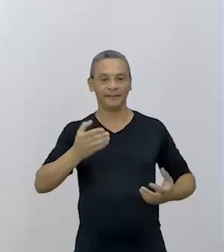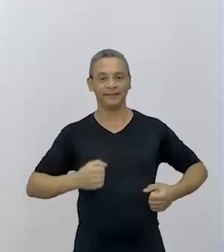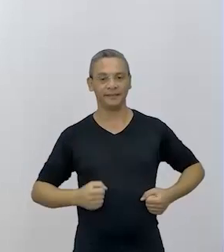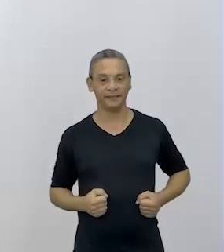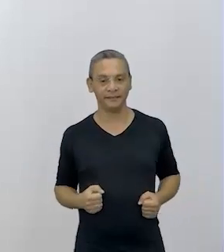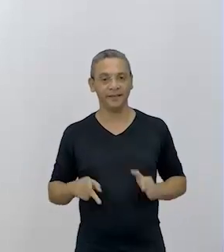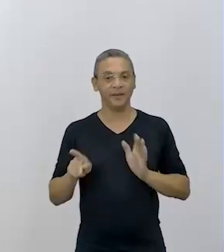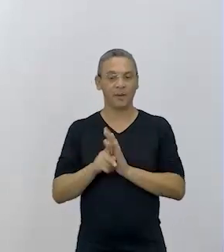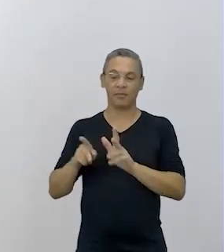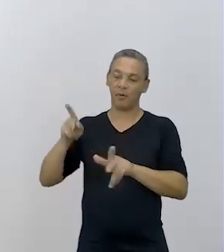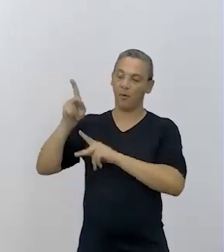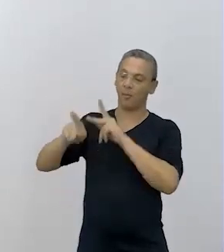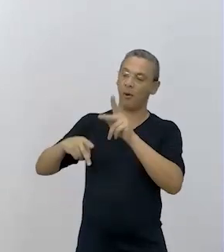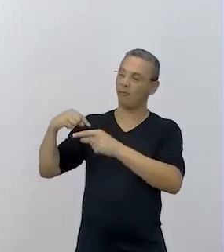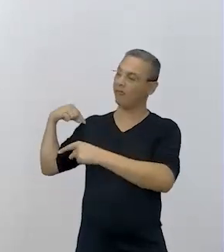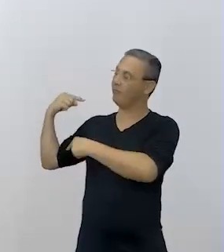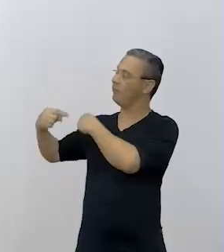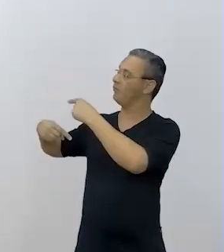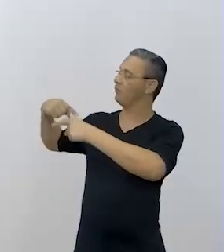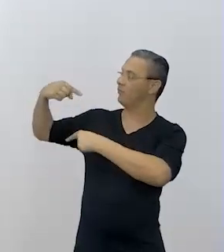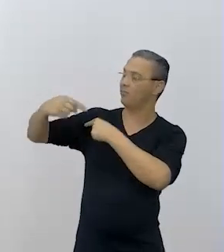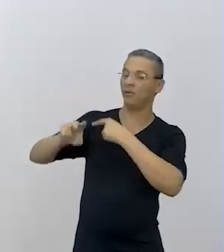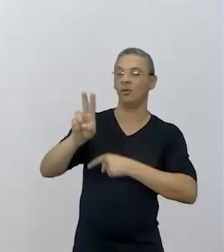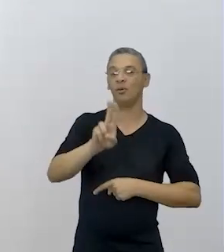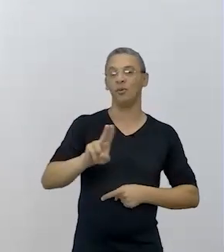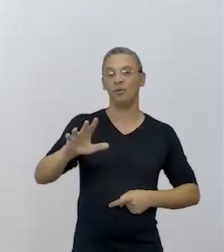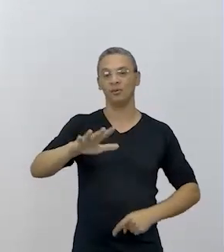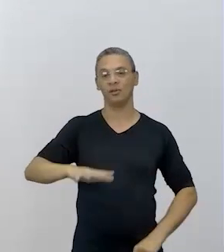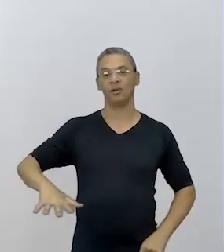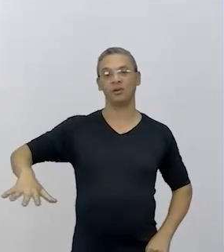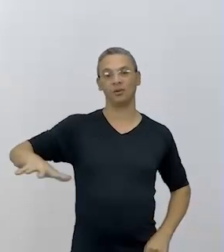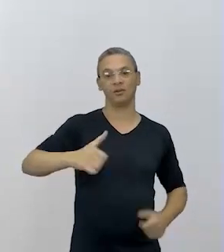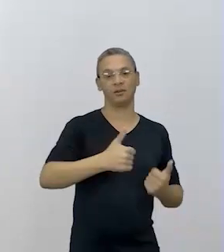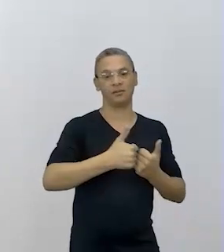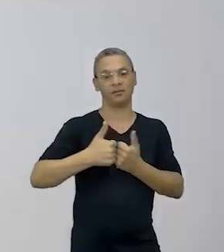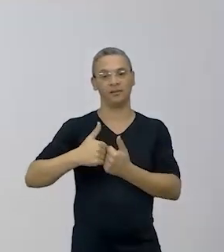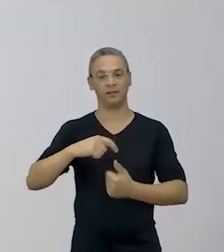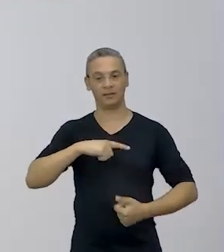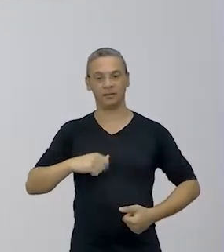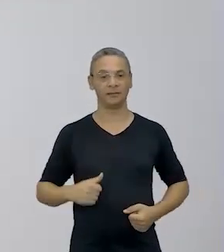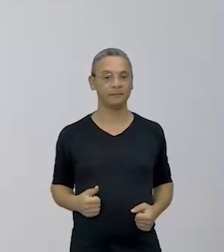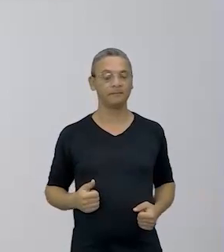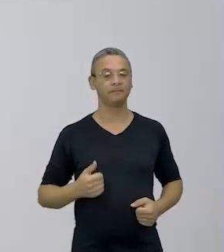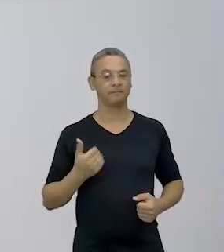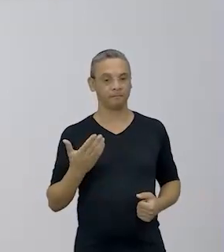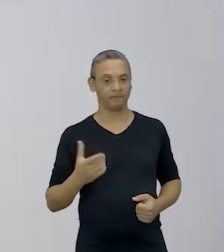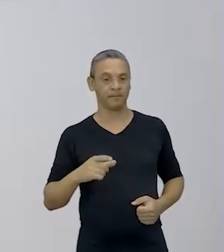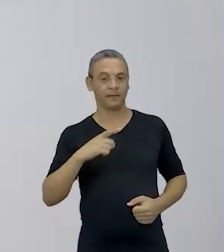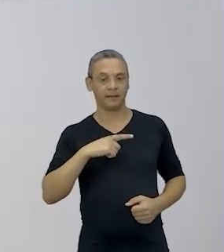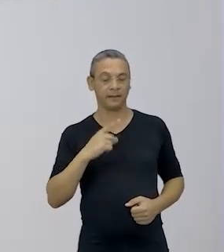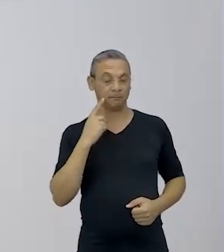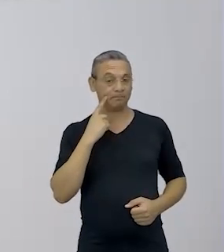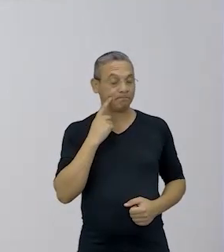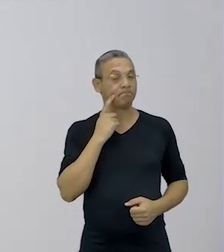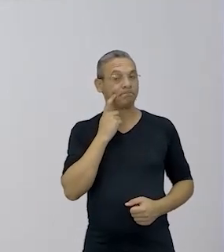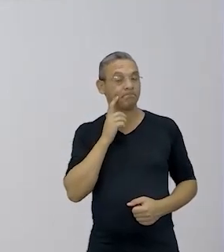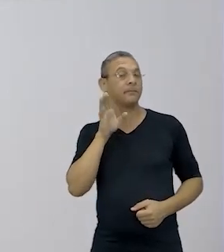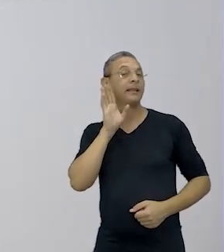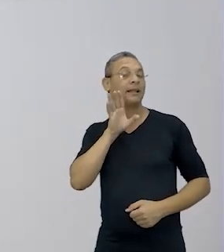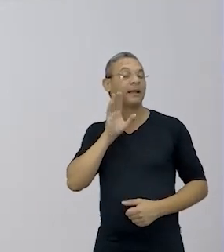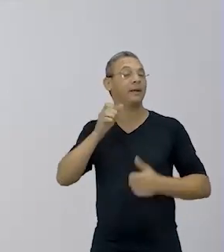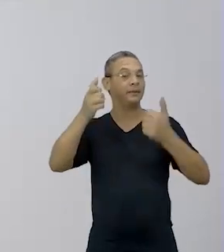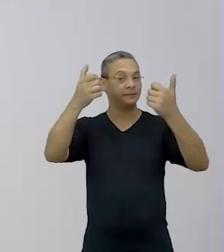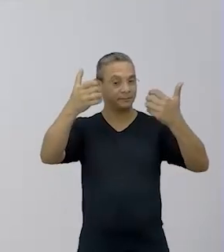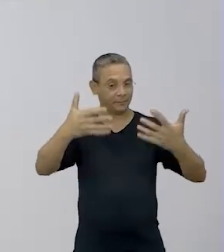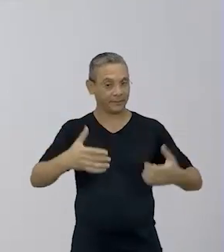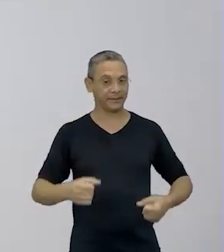originários, né? Exatamente. Que utilizava-se o que tem ali ao seu redor. Exatamente. E ó, tem uma coisa que é muito legal para a gente falar também,